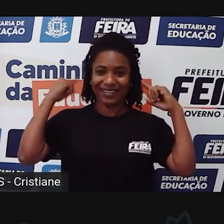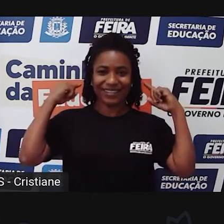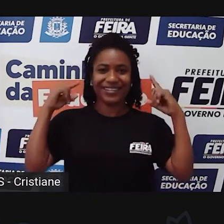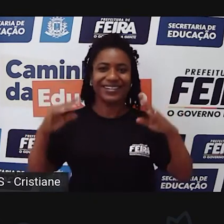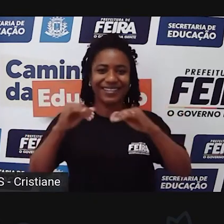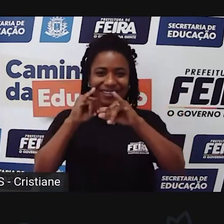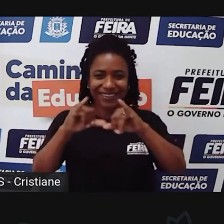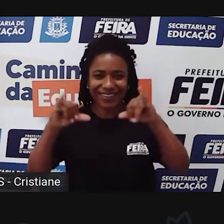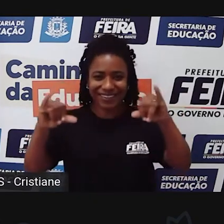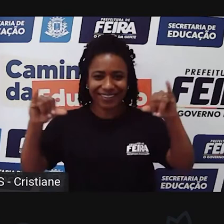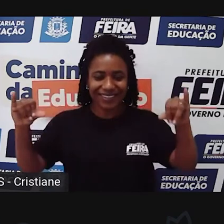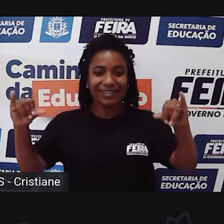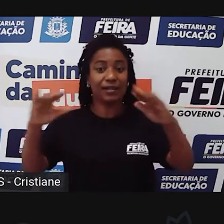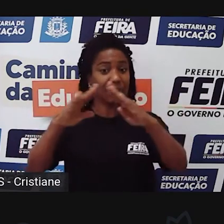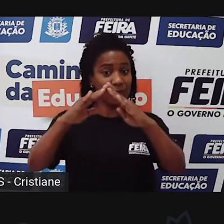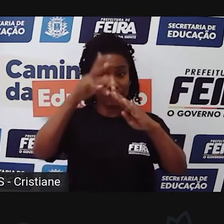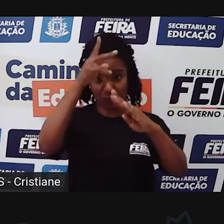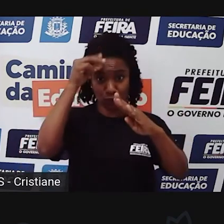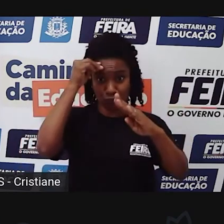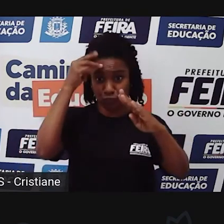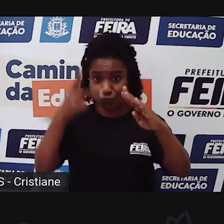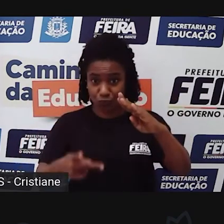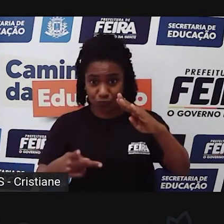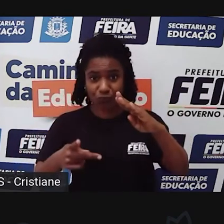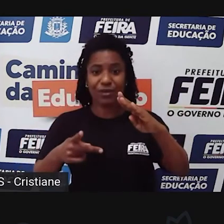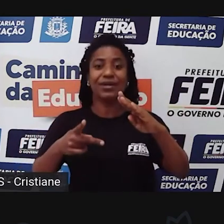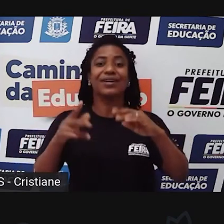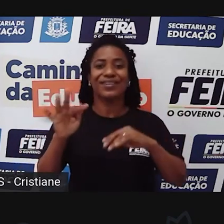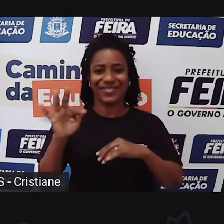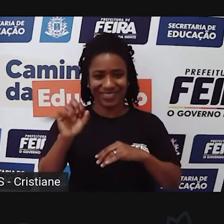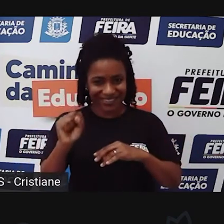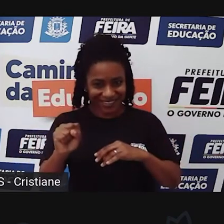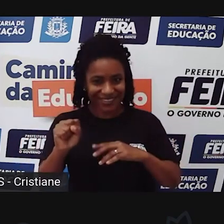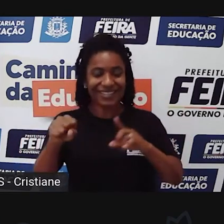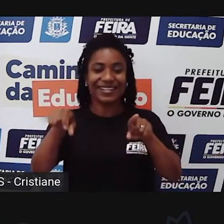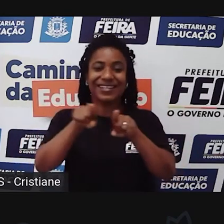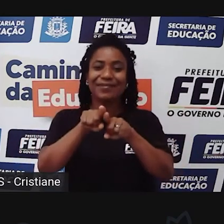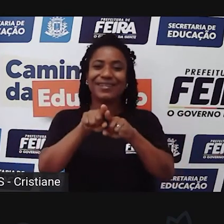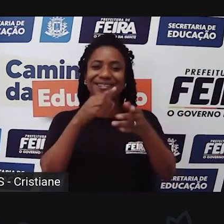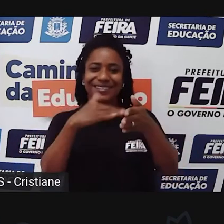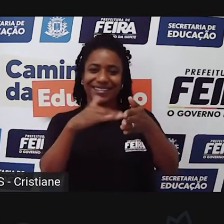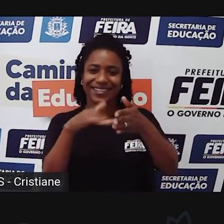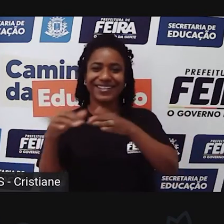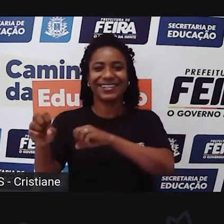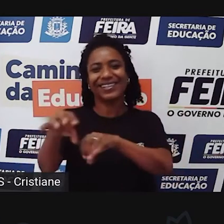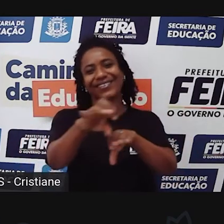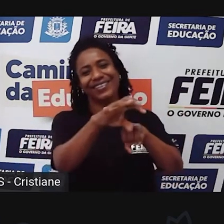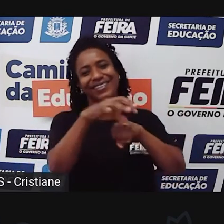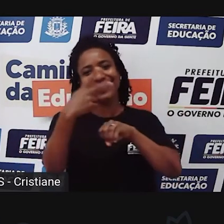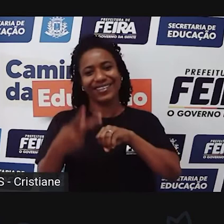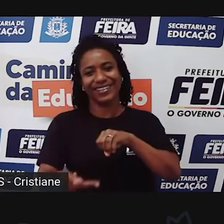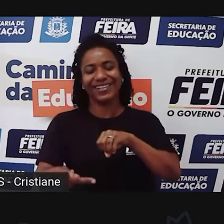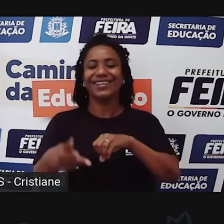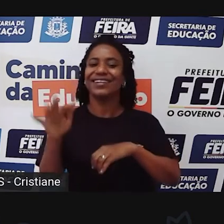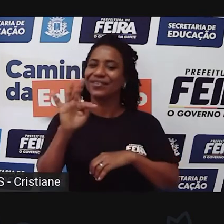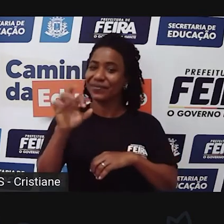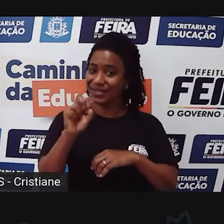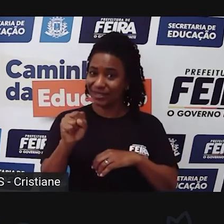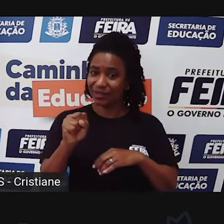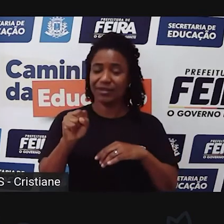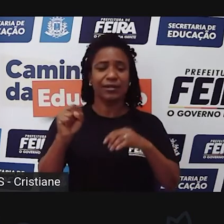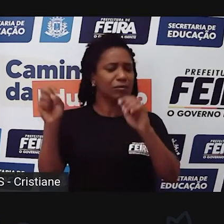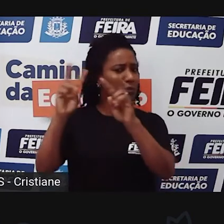prefeitura de Feira de Santa Municipal de Feira de Santana e da Secretaria da Educação, também do município, com a frase